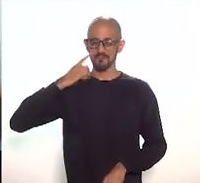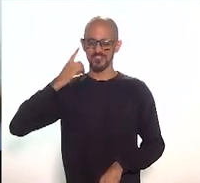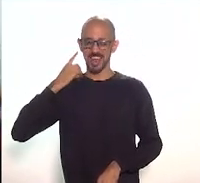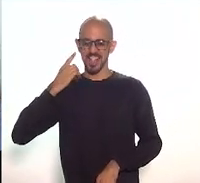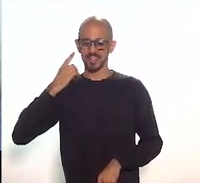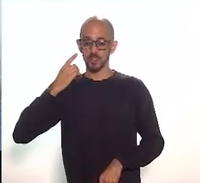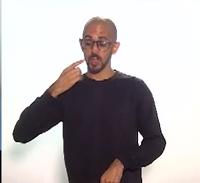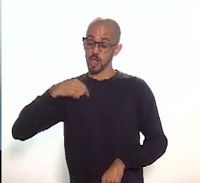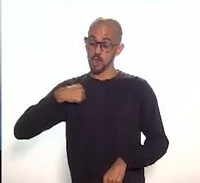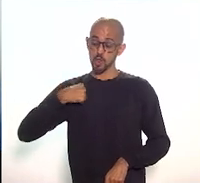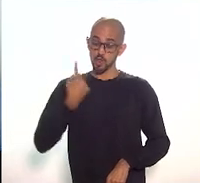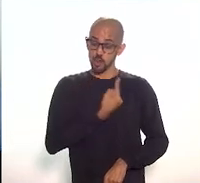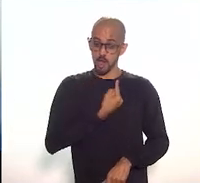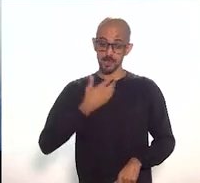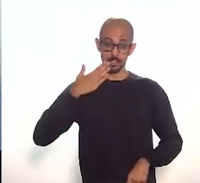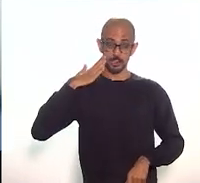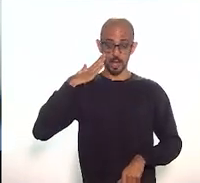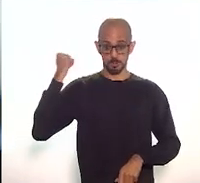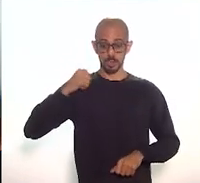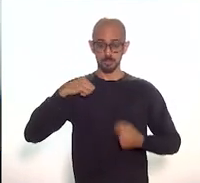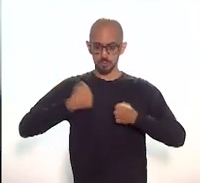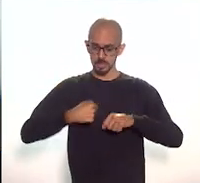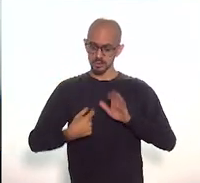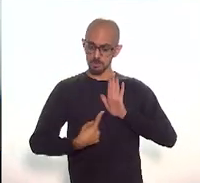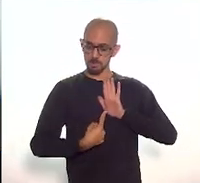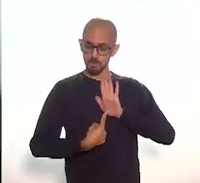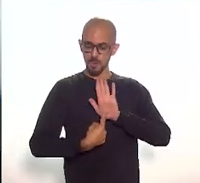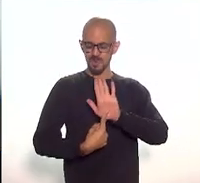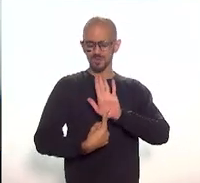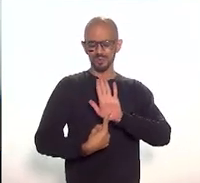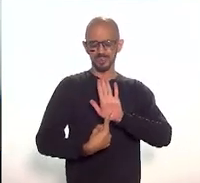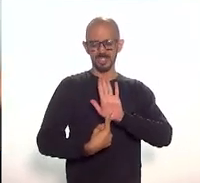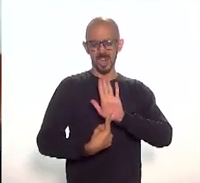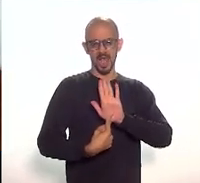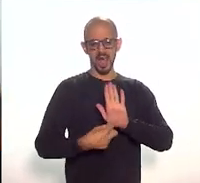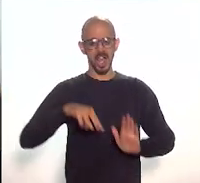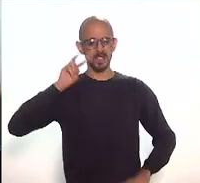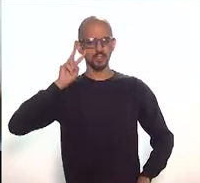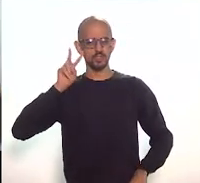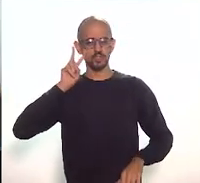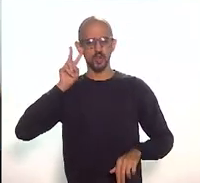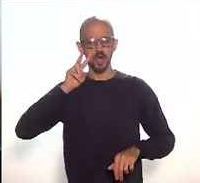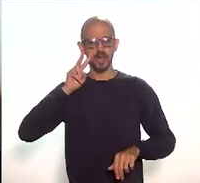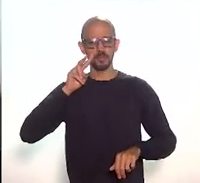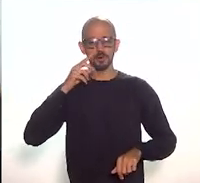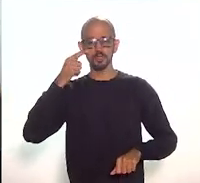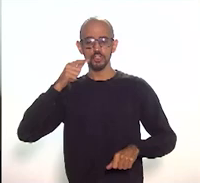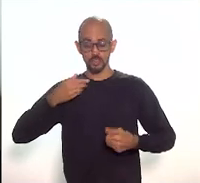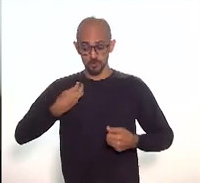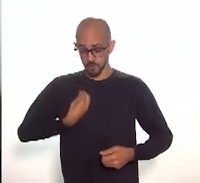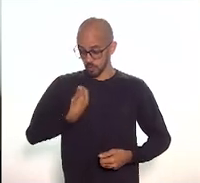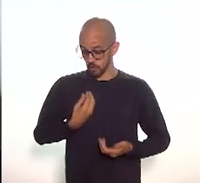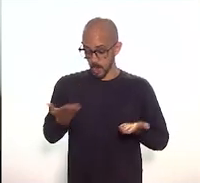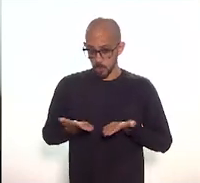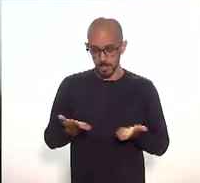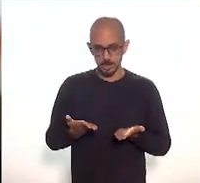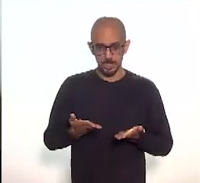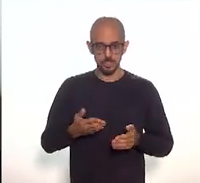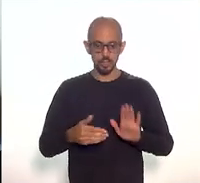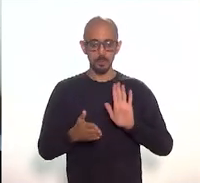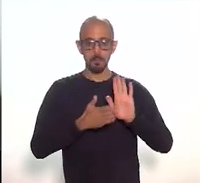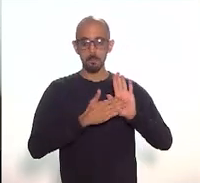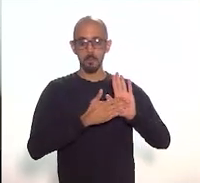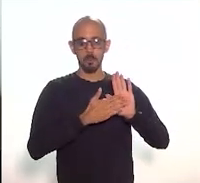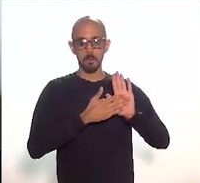que gostar da nossa história para viver bem o presente e ter proposta para o futuro. E se conhece muito